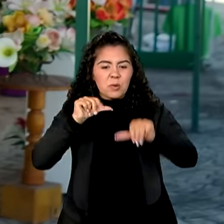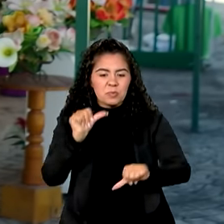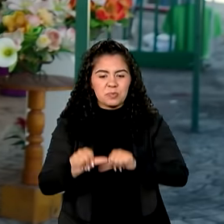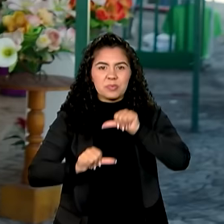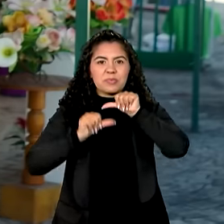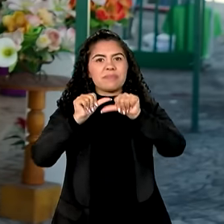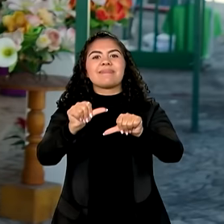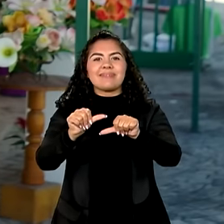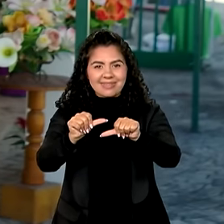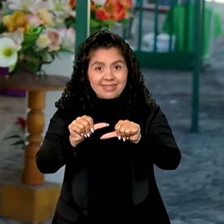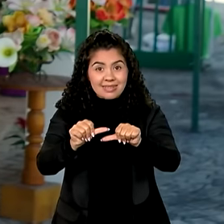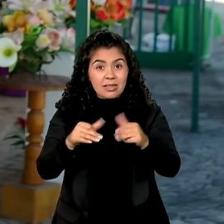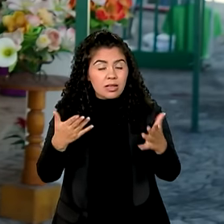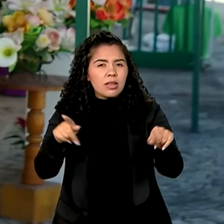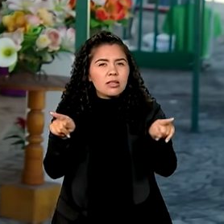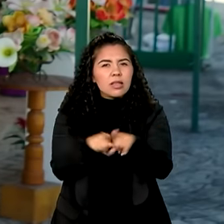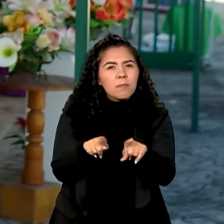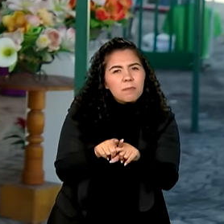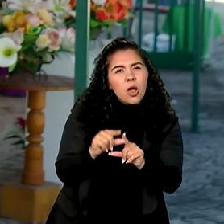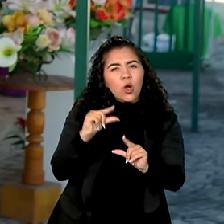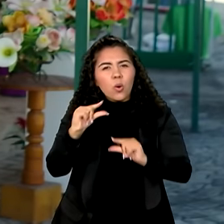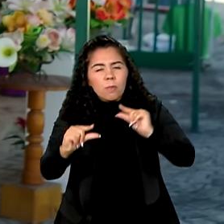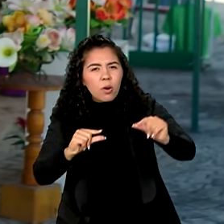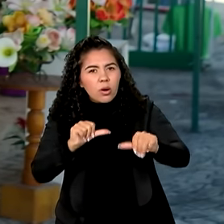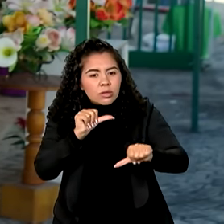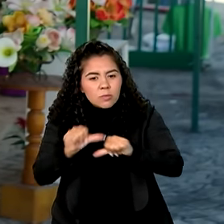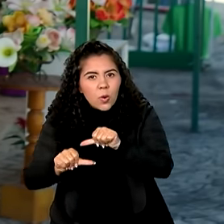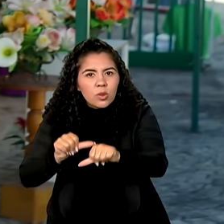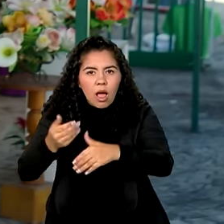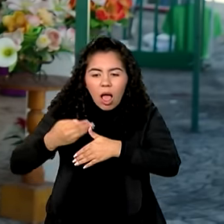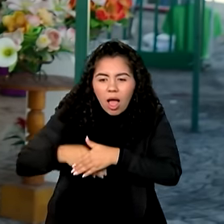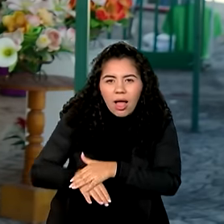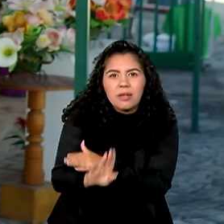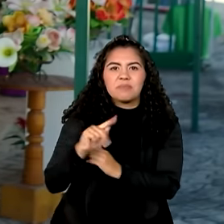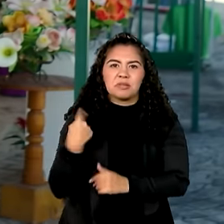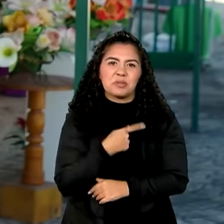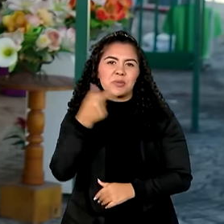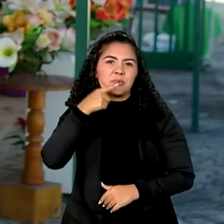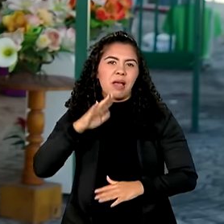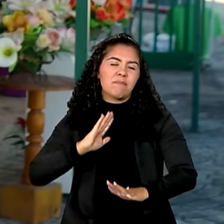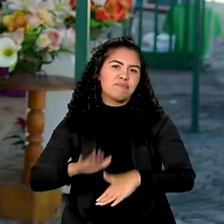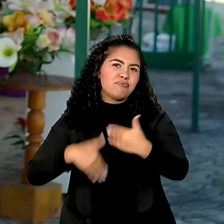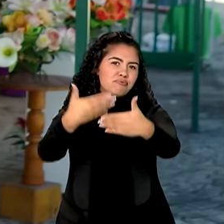ecológica. E com pequenas mudanças de hábito, a gente pode ir ainda mais longe.